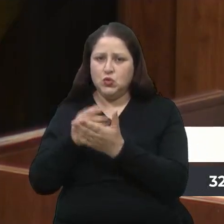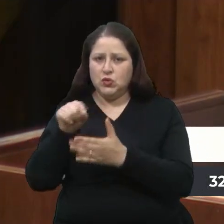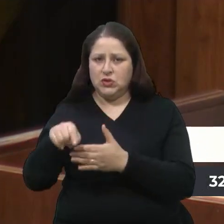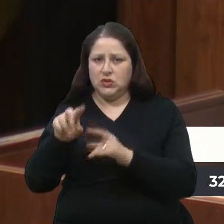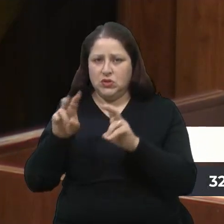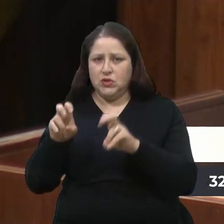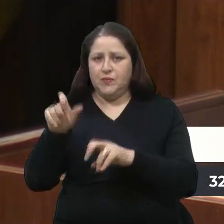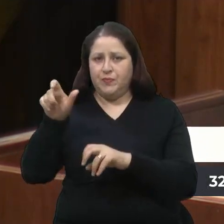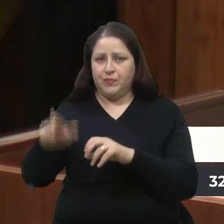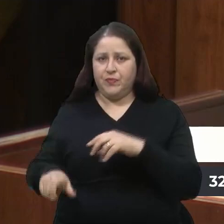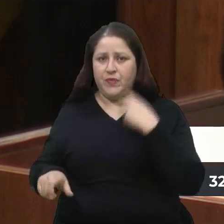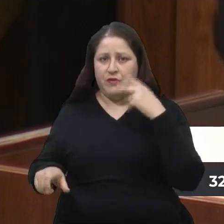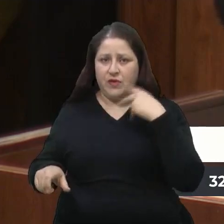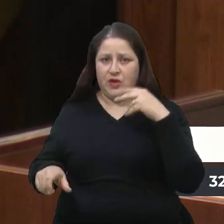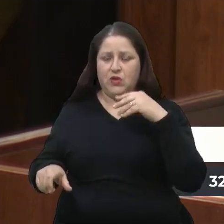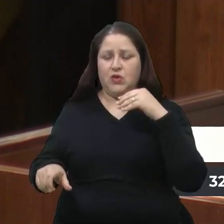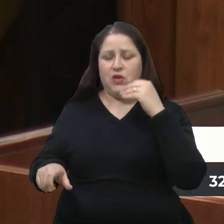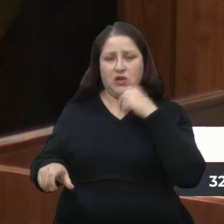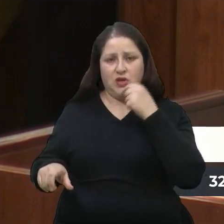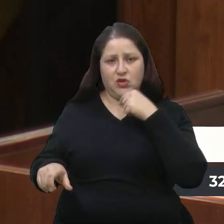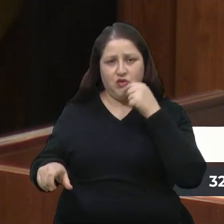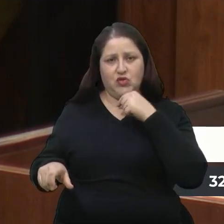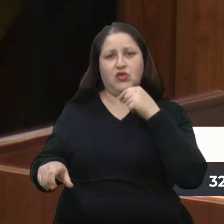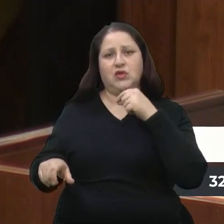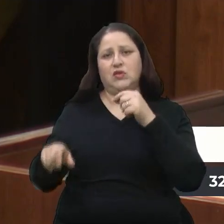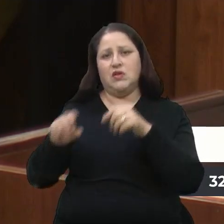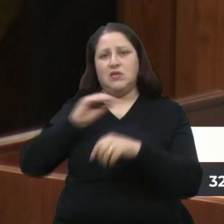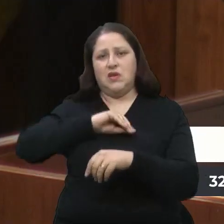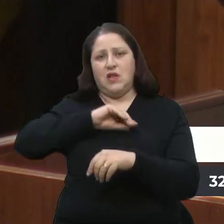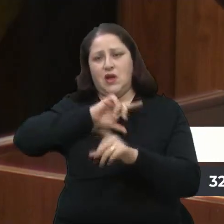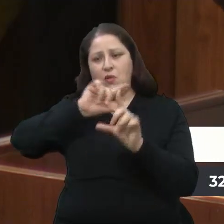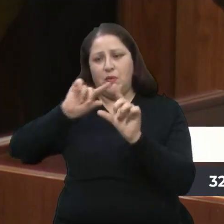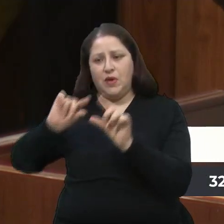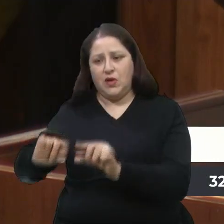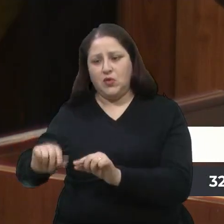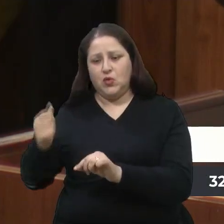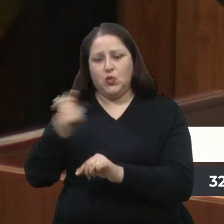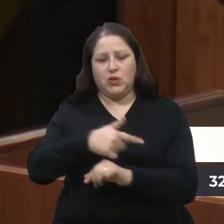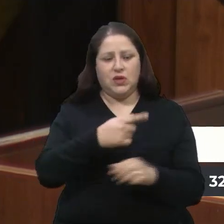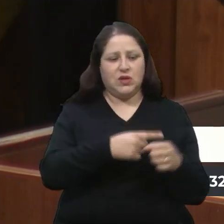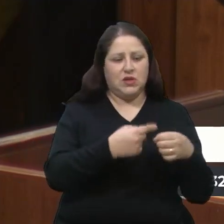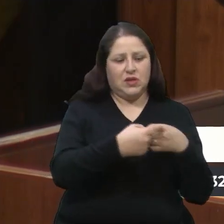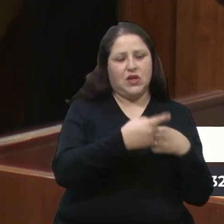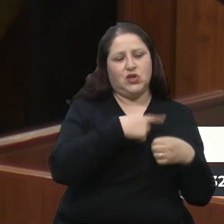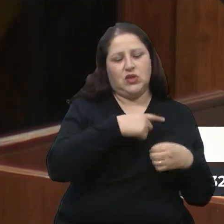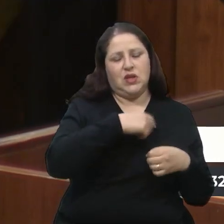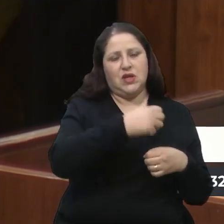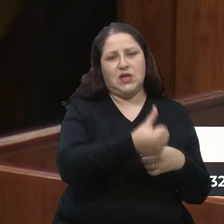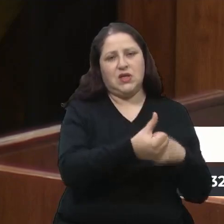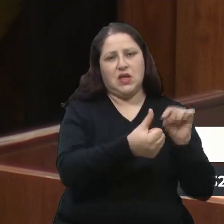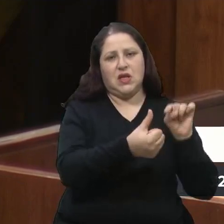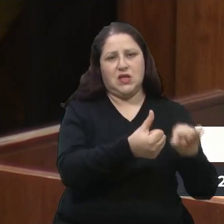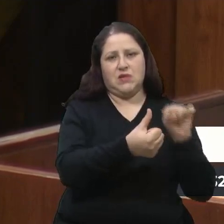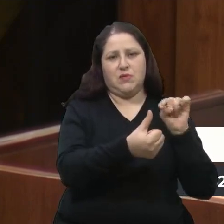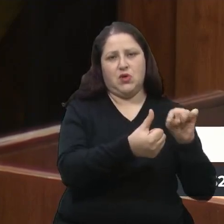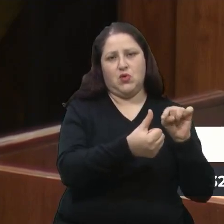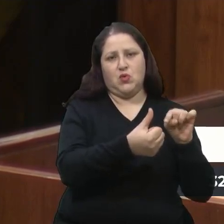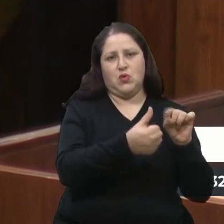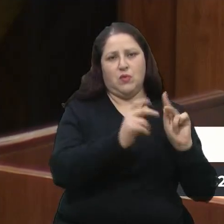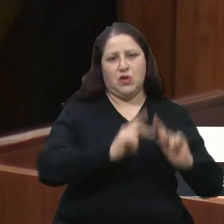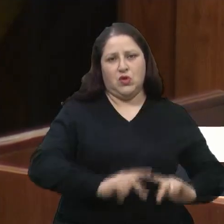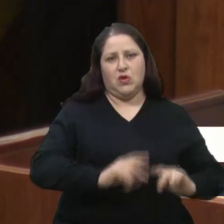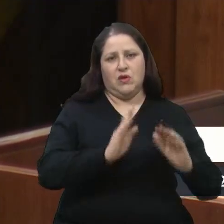Sul ganha muito menos do que cidadezinha de 5, 6 mil habitantes, que vão em 5, 6 lá para